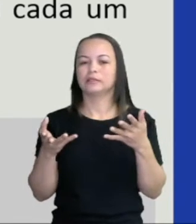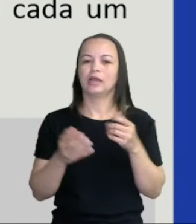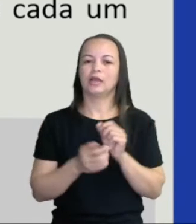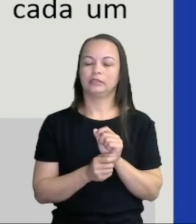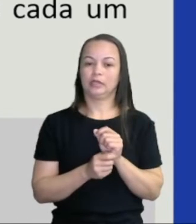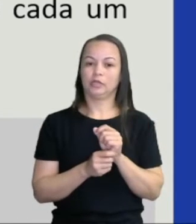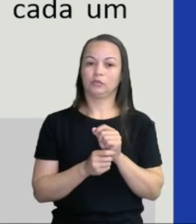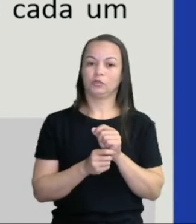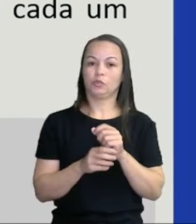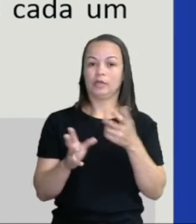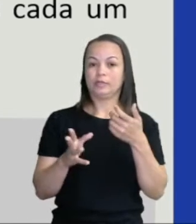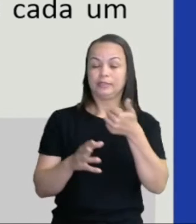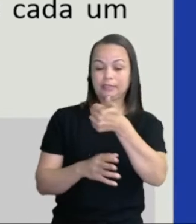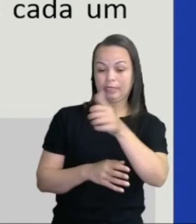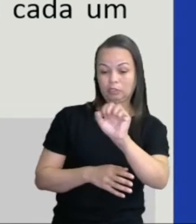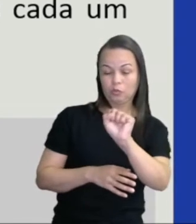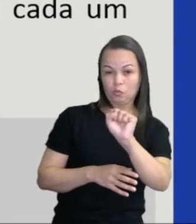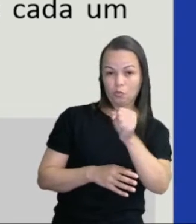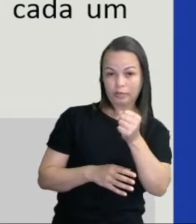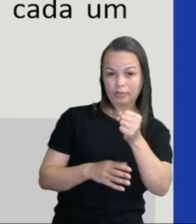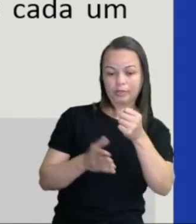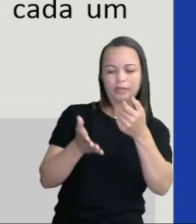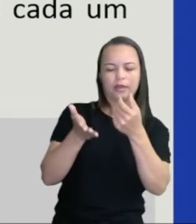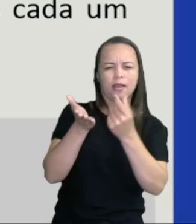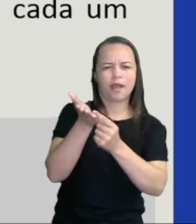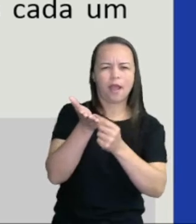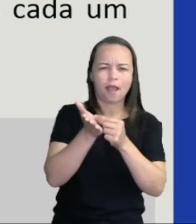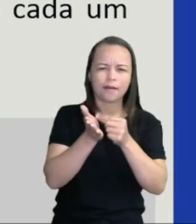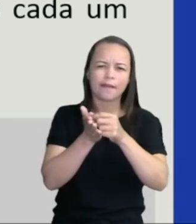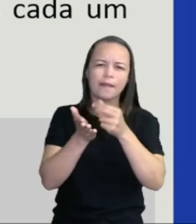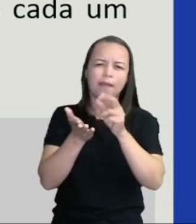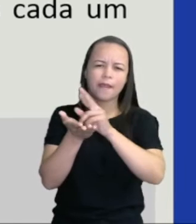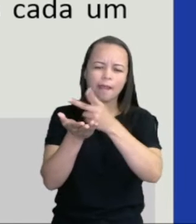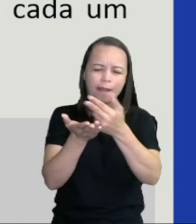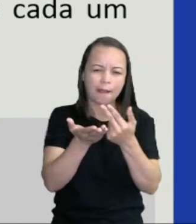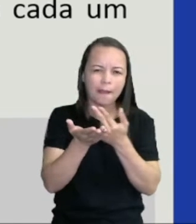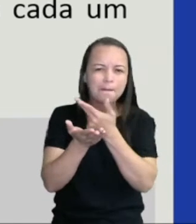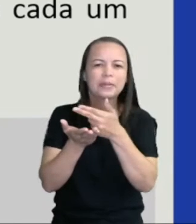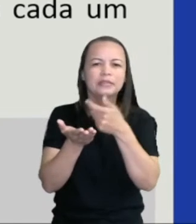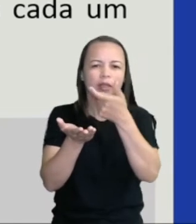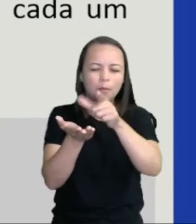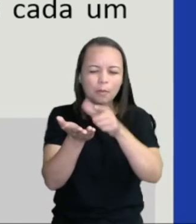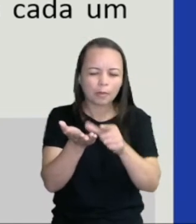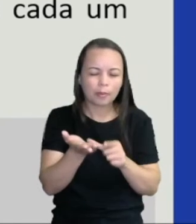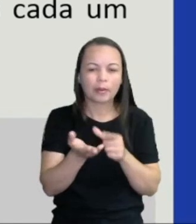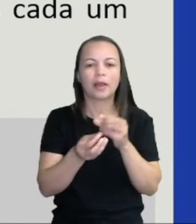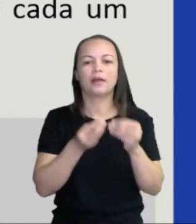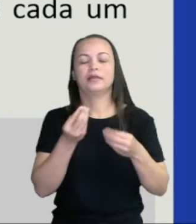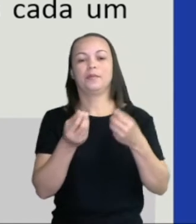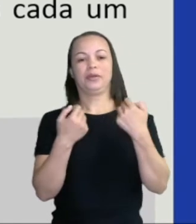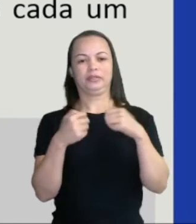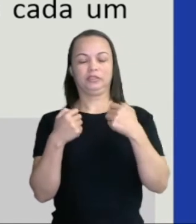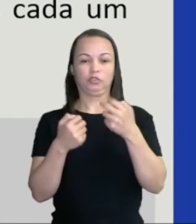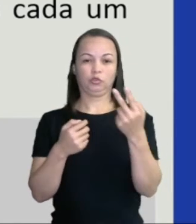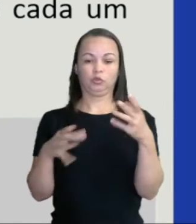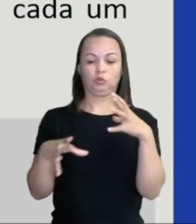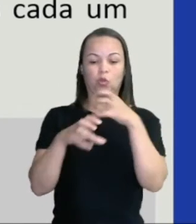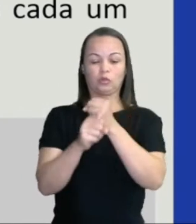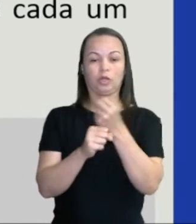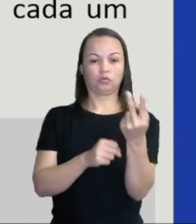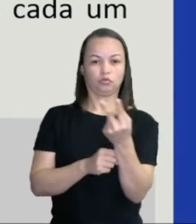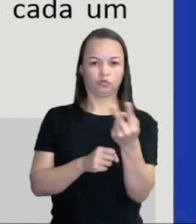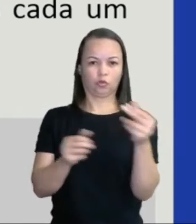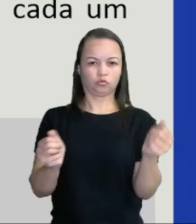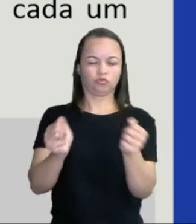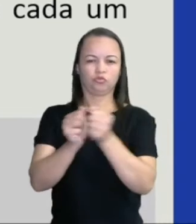eram repetidas. Então, 180 repetidas. Já sei que eu preciso do total dos dois juntos para tirar